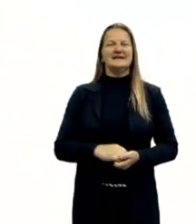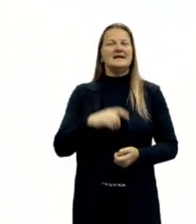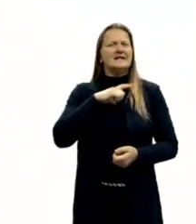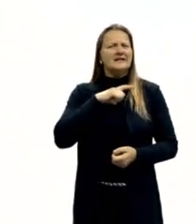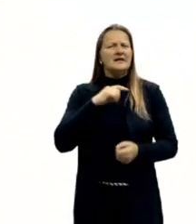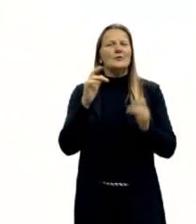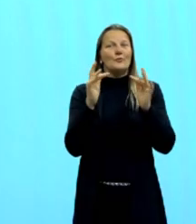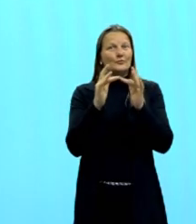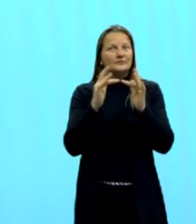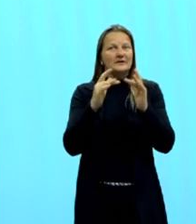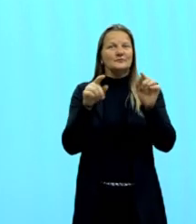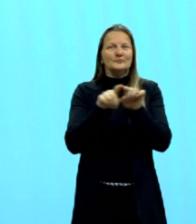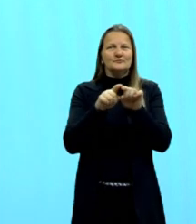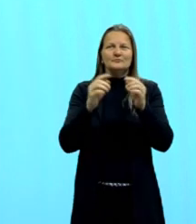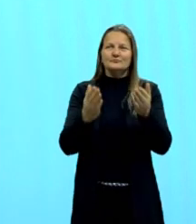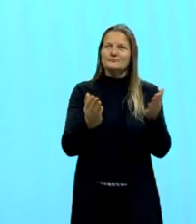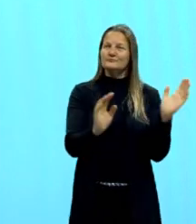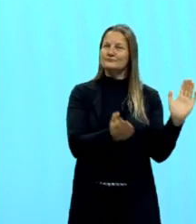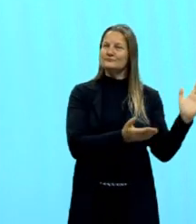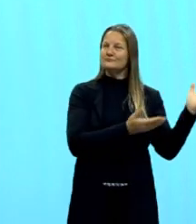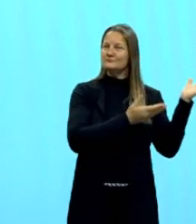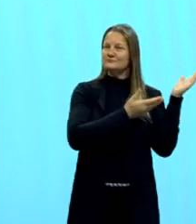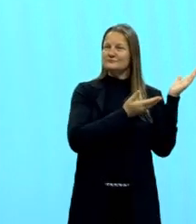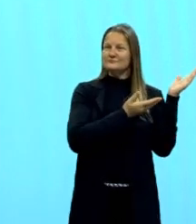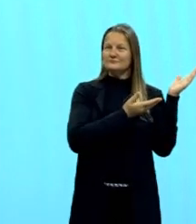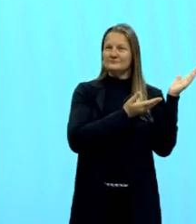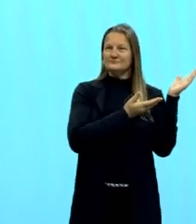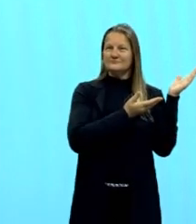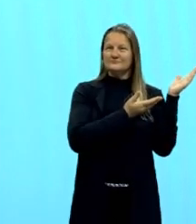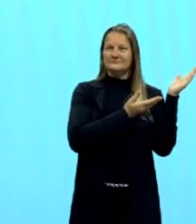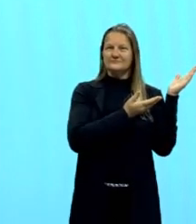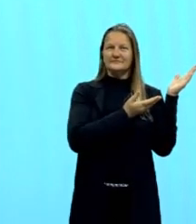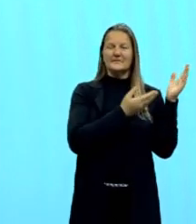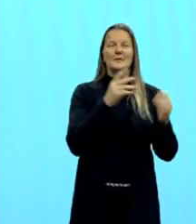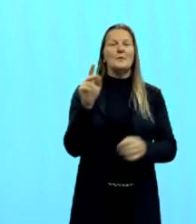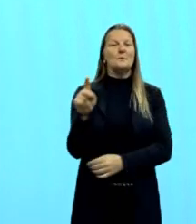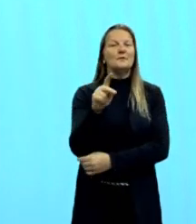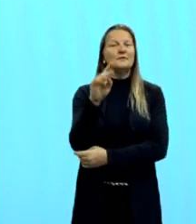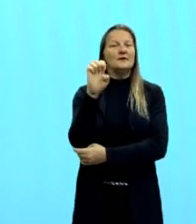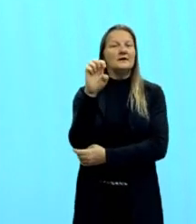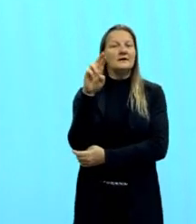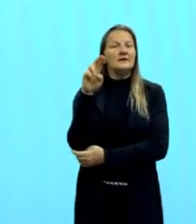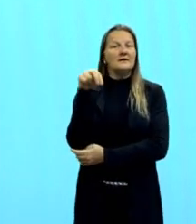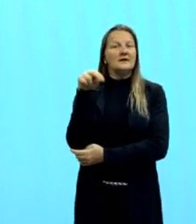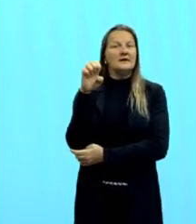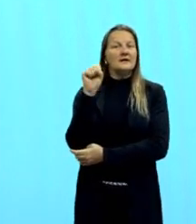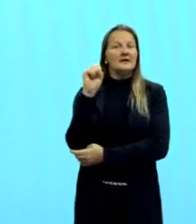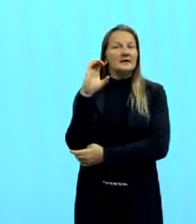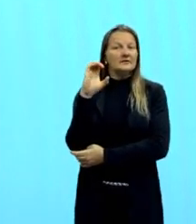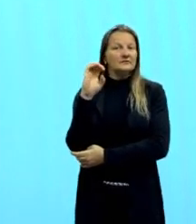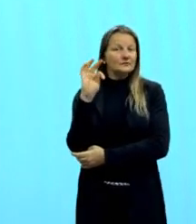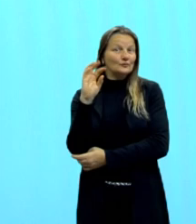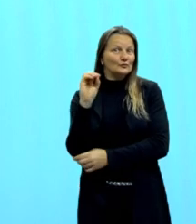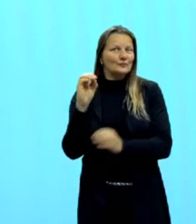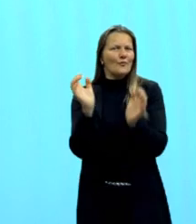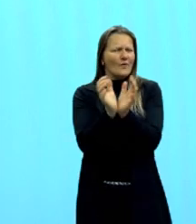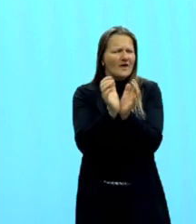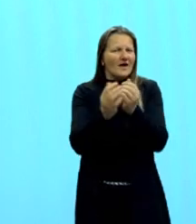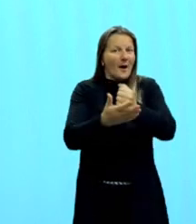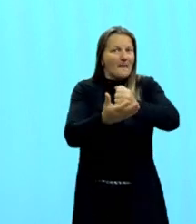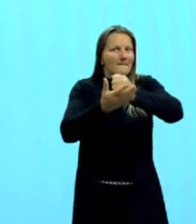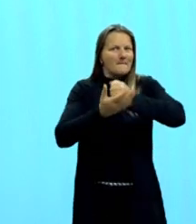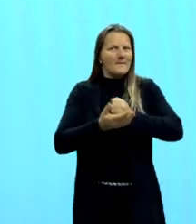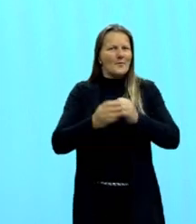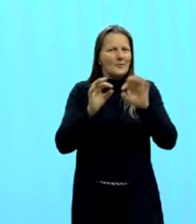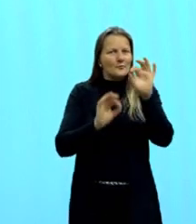nossos contatos, tem os meus contatos e o nome do professor Ernesto, que é o meu colega, que é o colega que me dá um apoio aí para